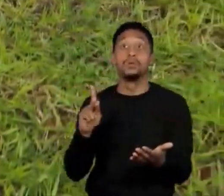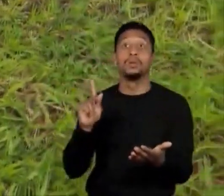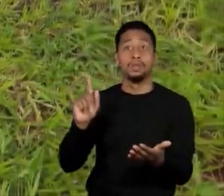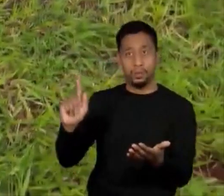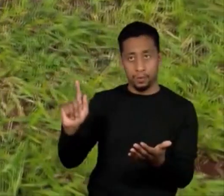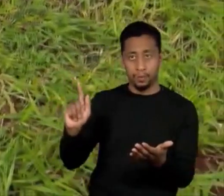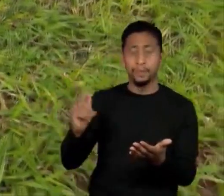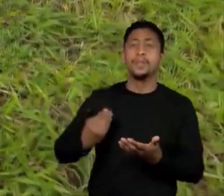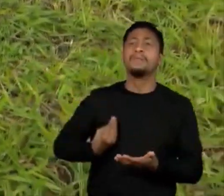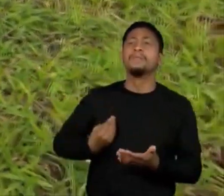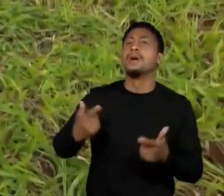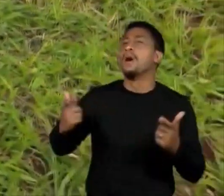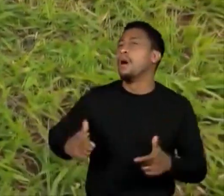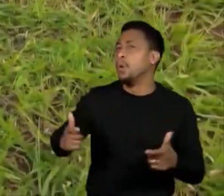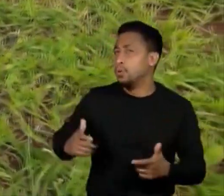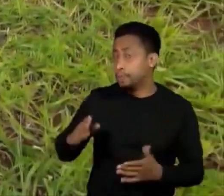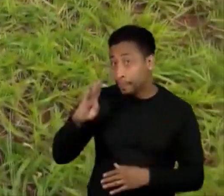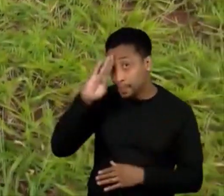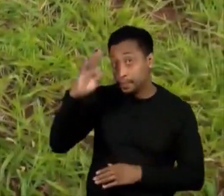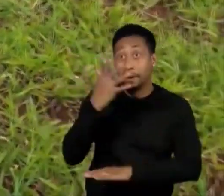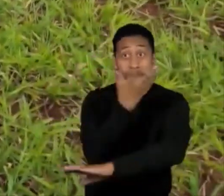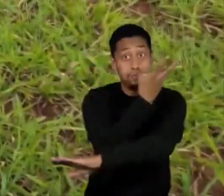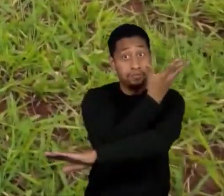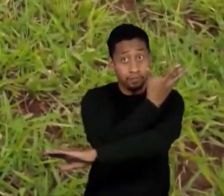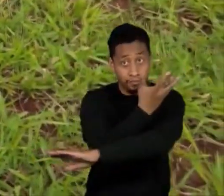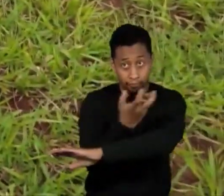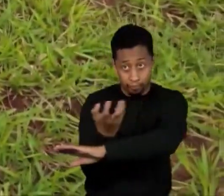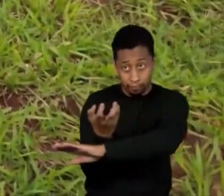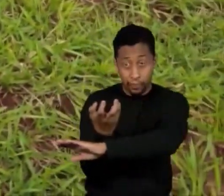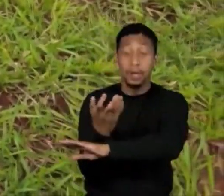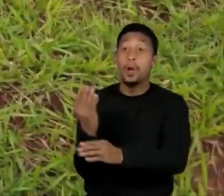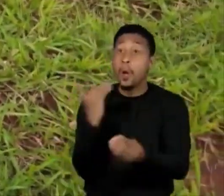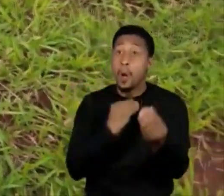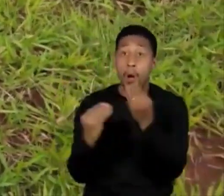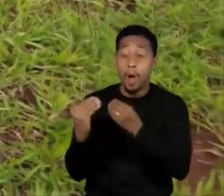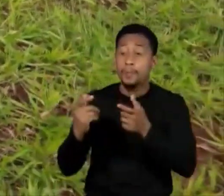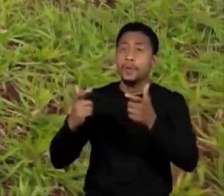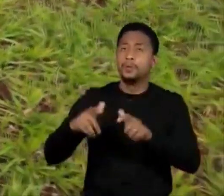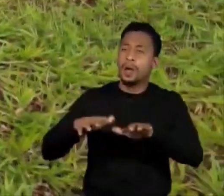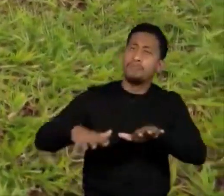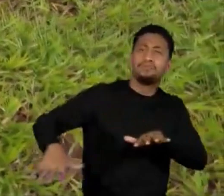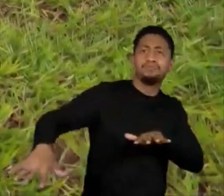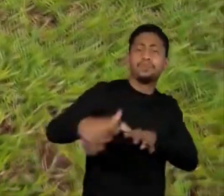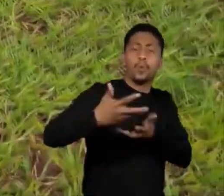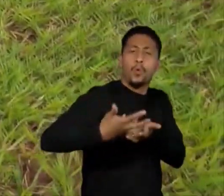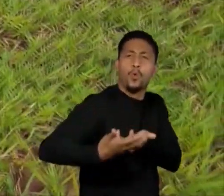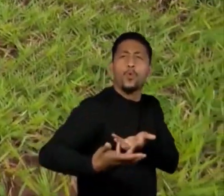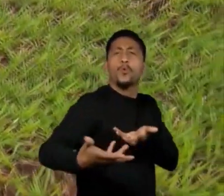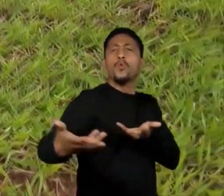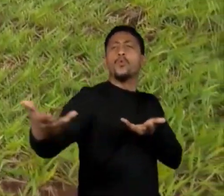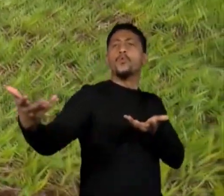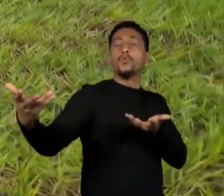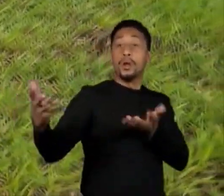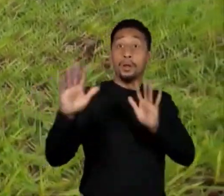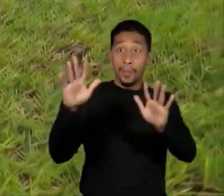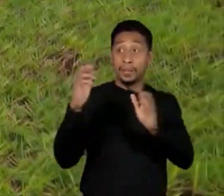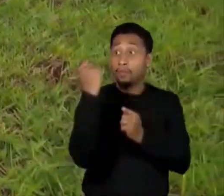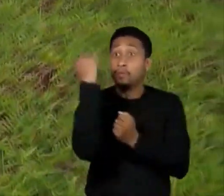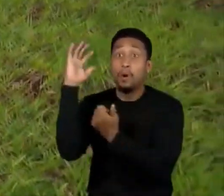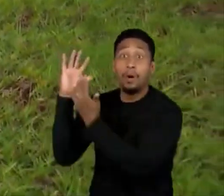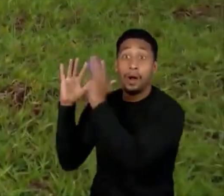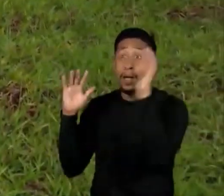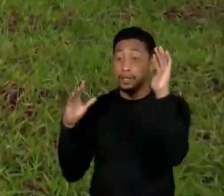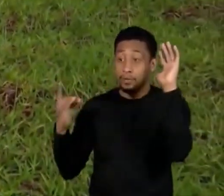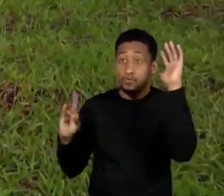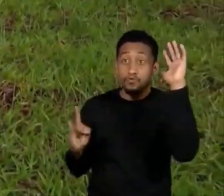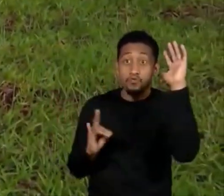Vivem principalmente no cerrado e se alimentam em campos abertos, mas usam áreas florestais para se proteger